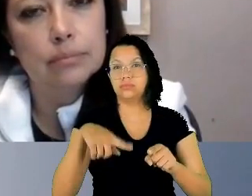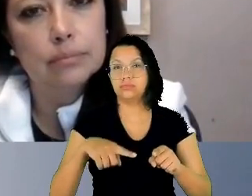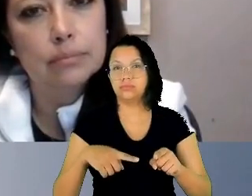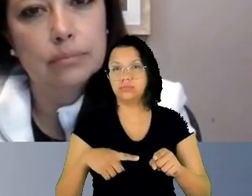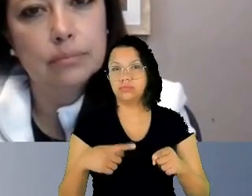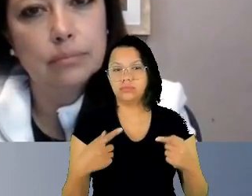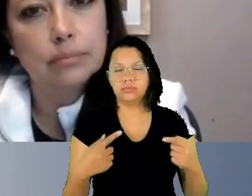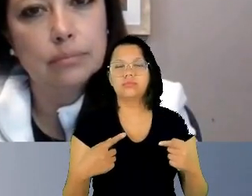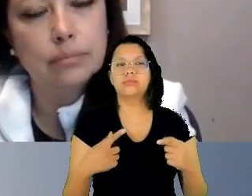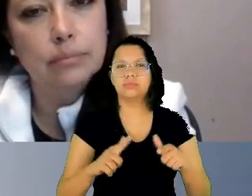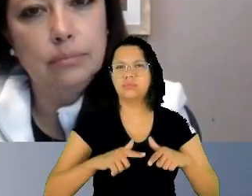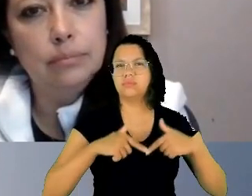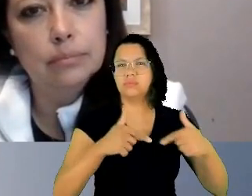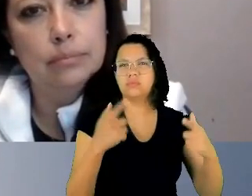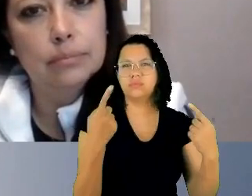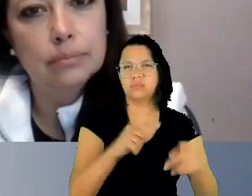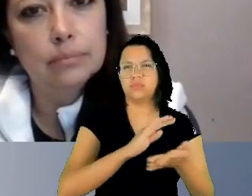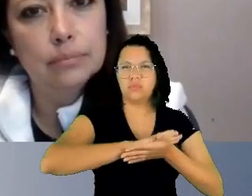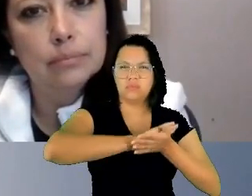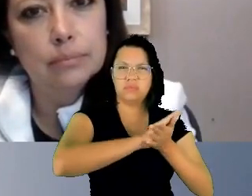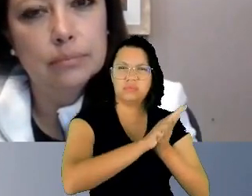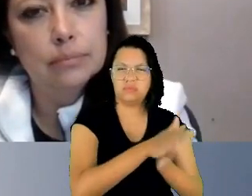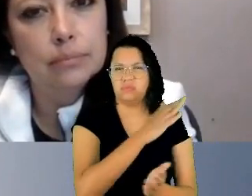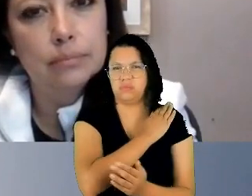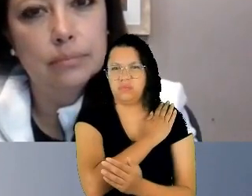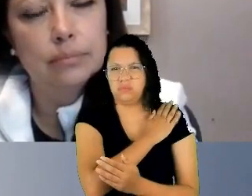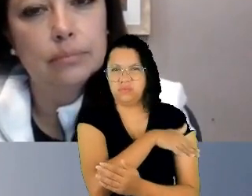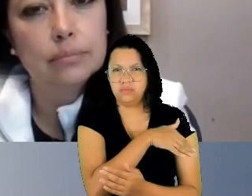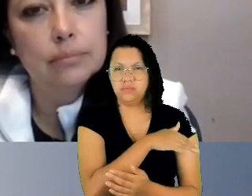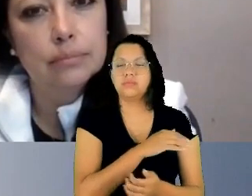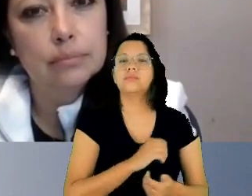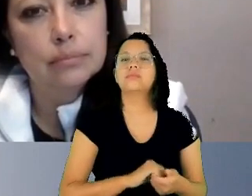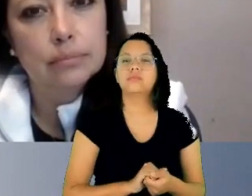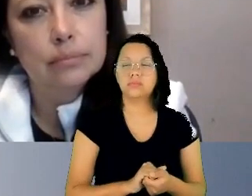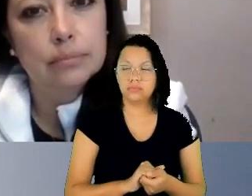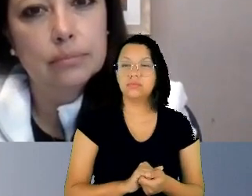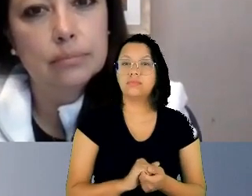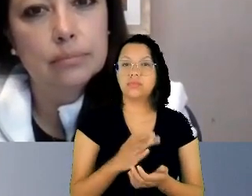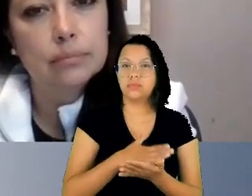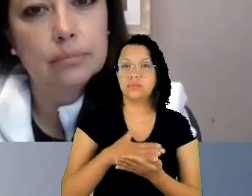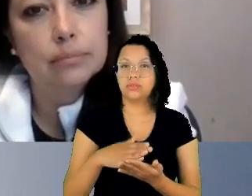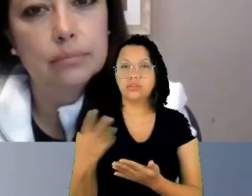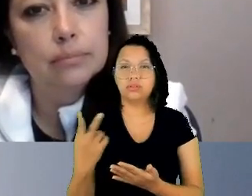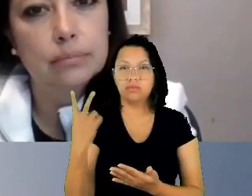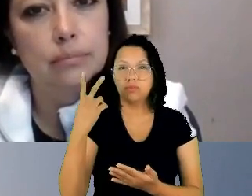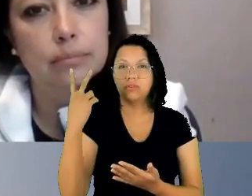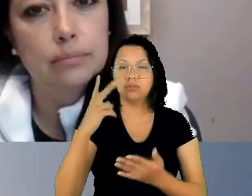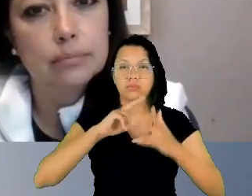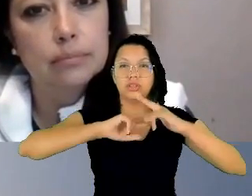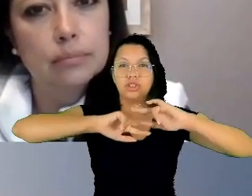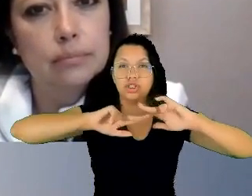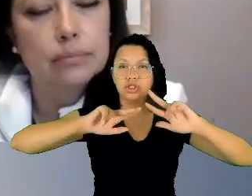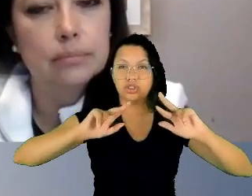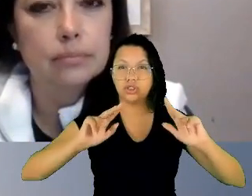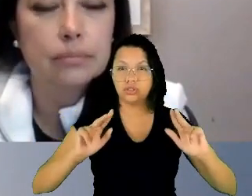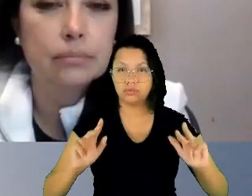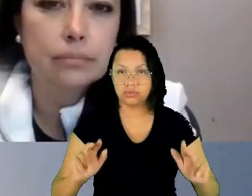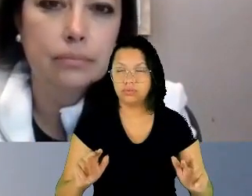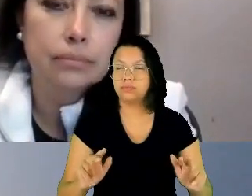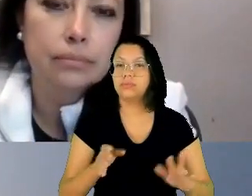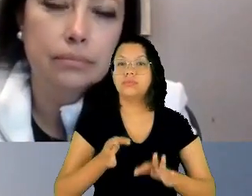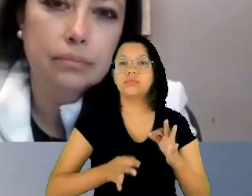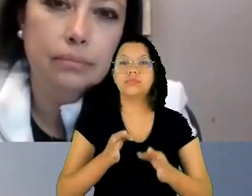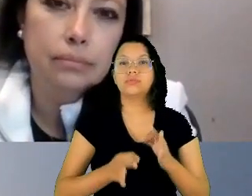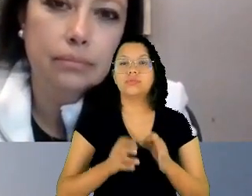padrões discriminatórios a partir da valorização da diversidade e a justiça como representação, como a